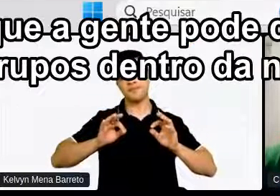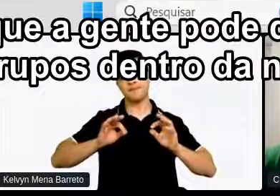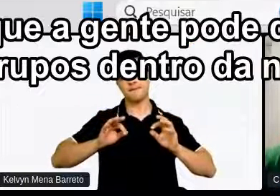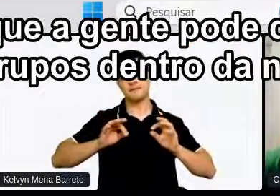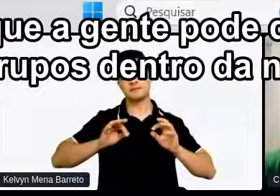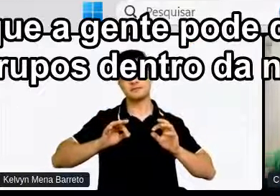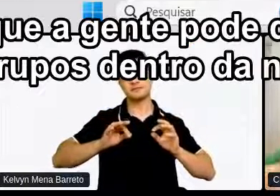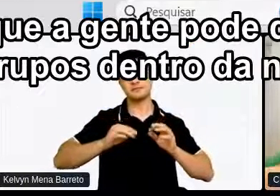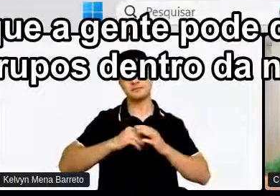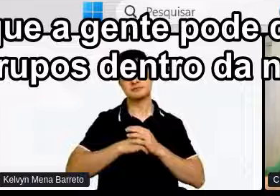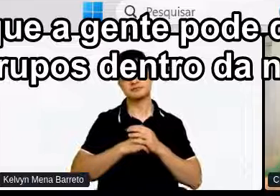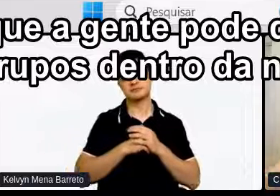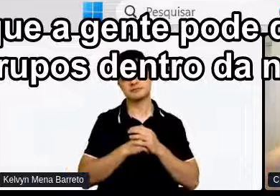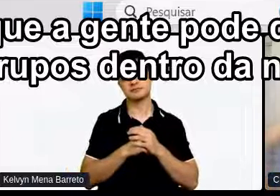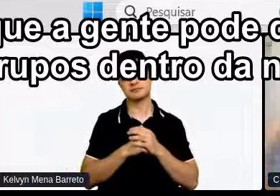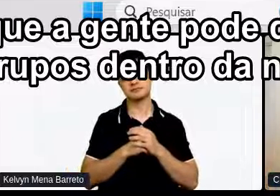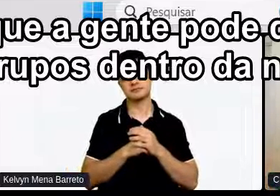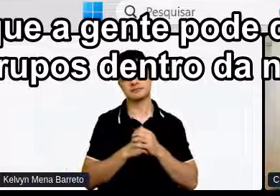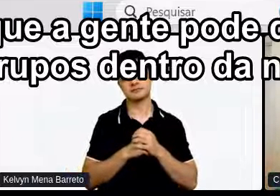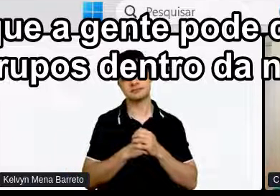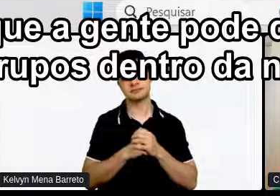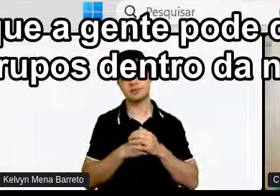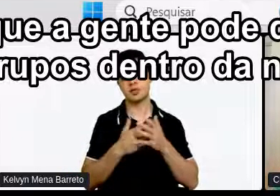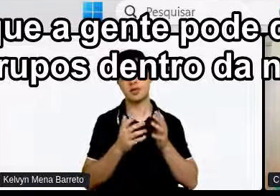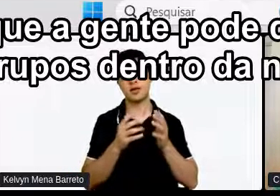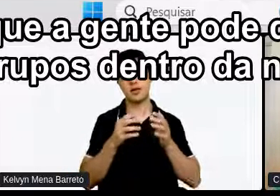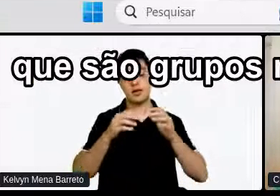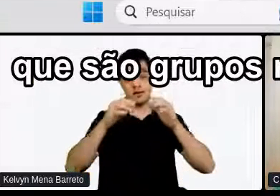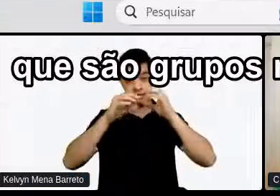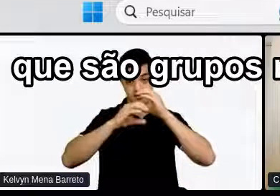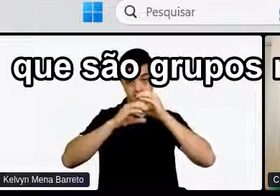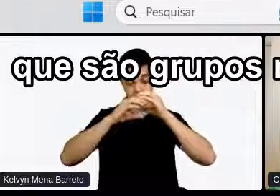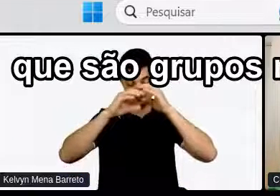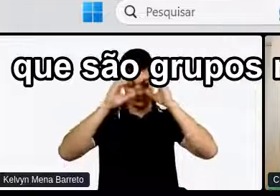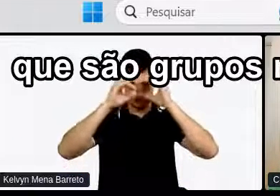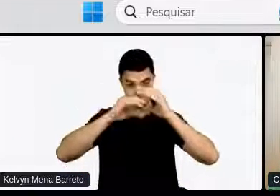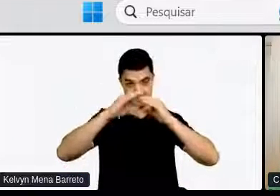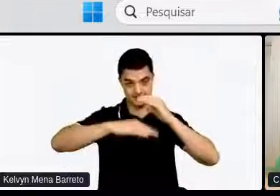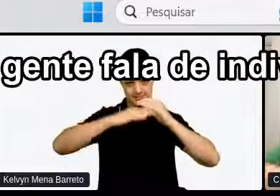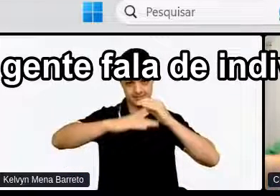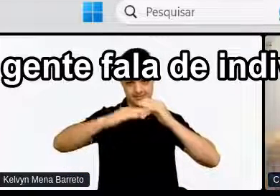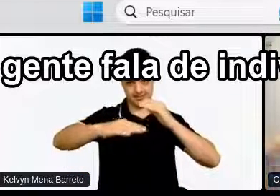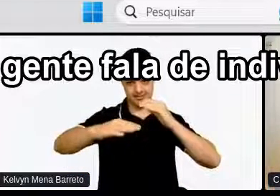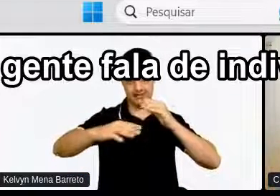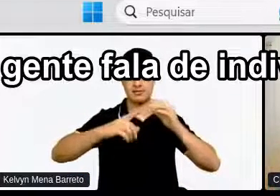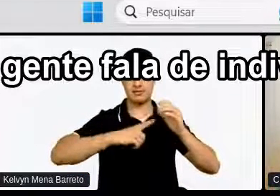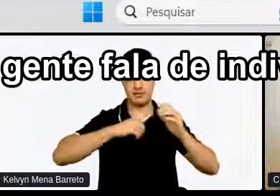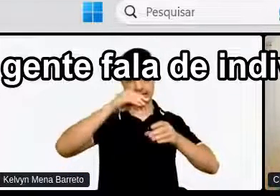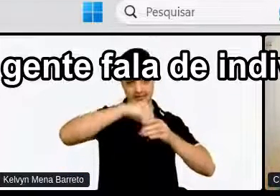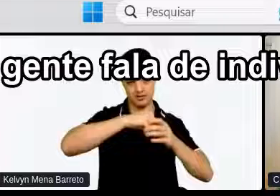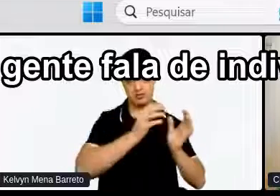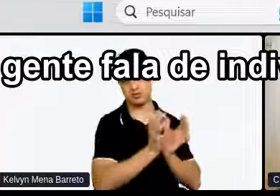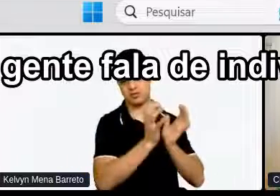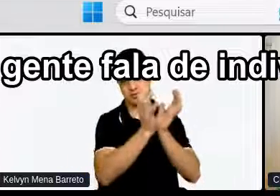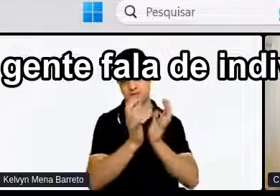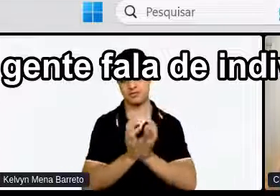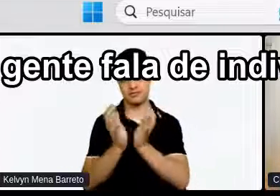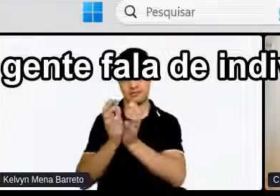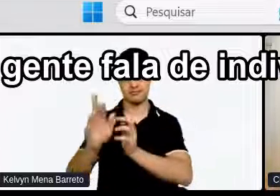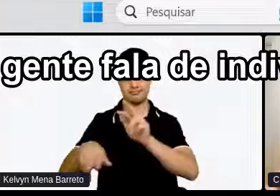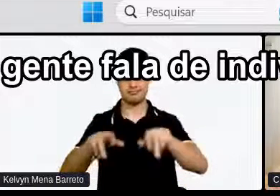Neurodiversas O que a gente pode dizer Que existem grupos Dentro da neurodiversidade Que são grupos Neurodiversos E quando a gente fala De indivíduos